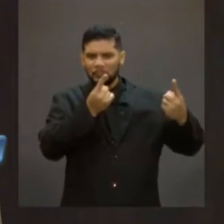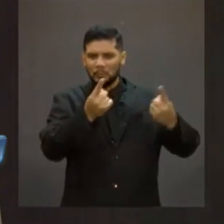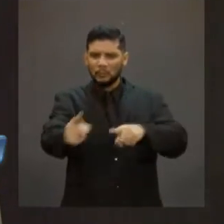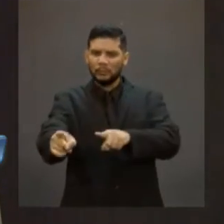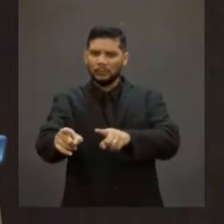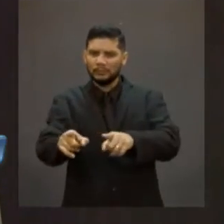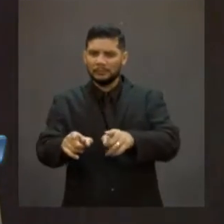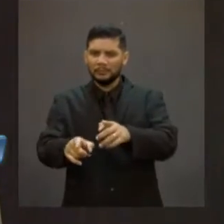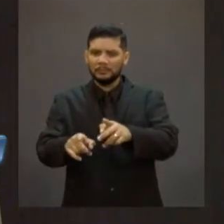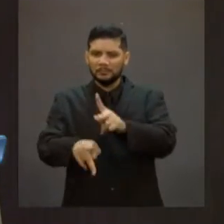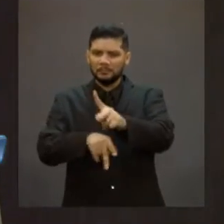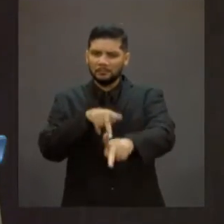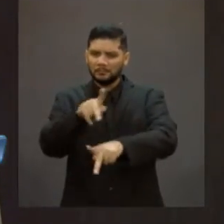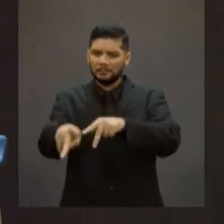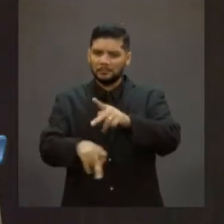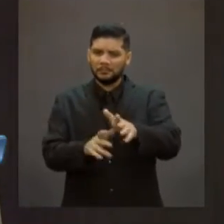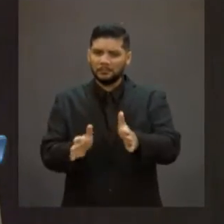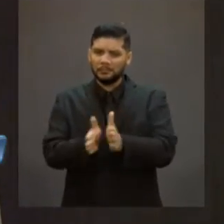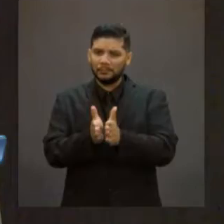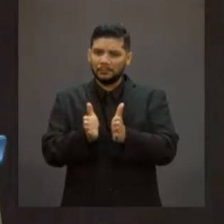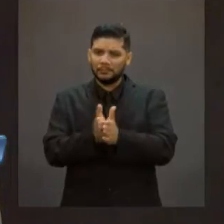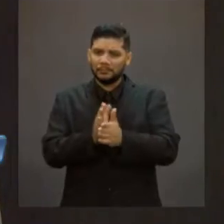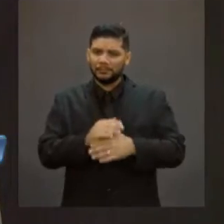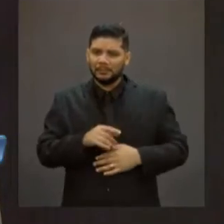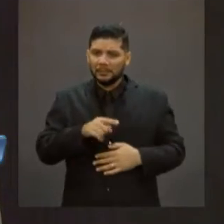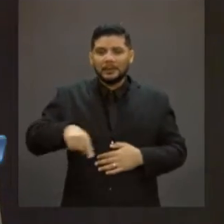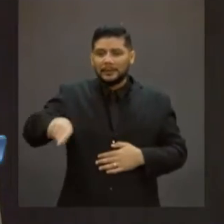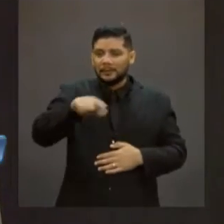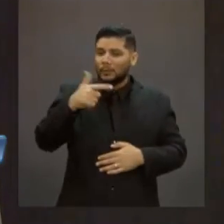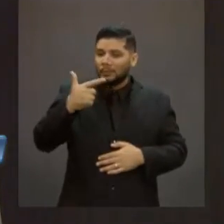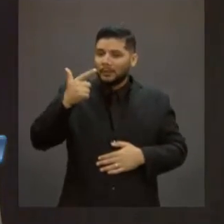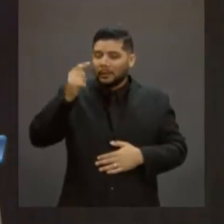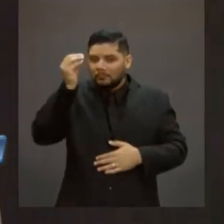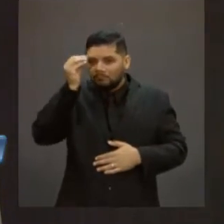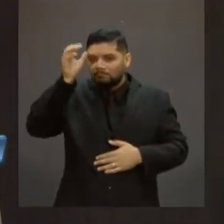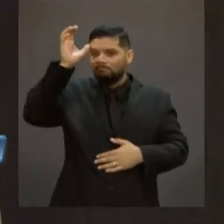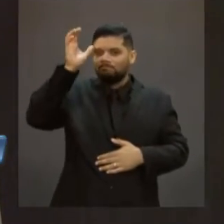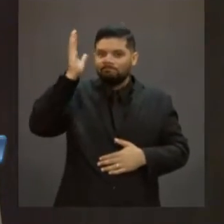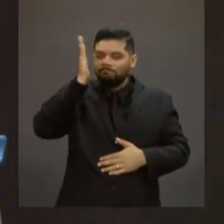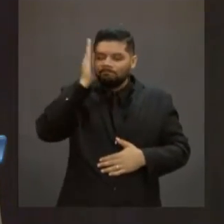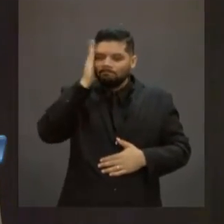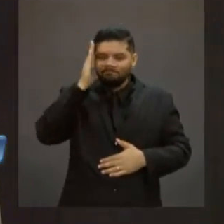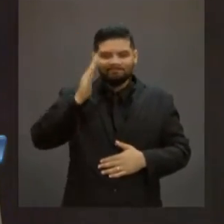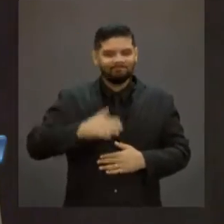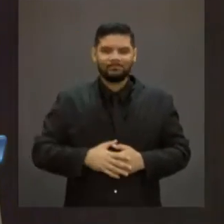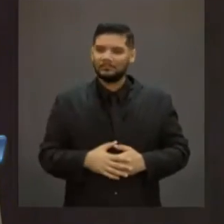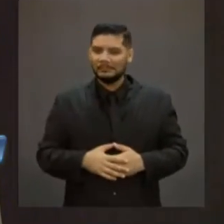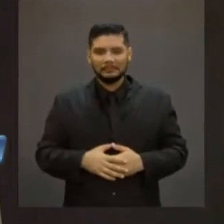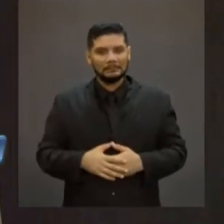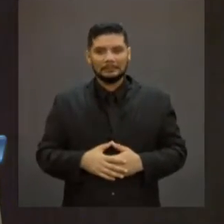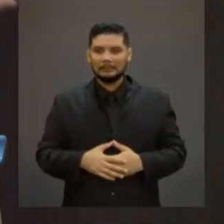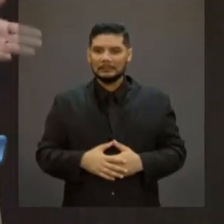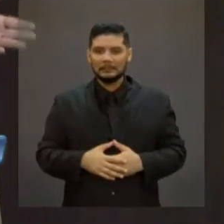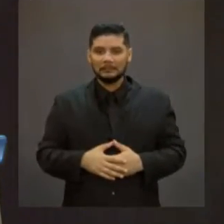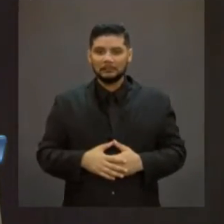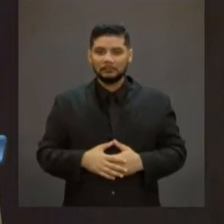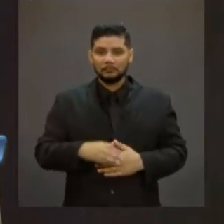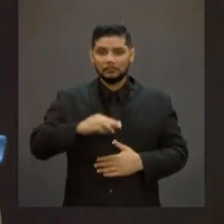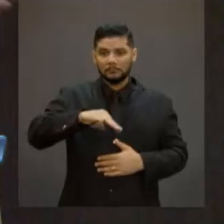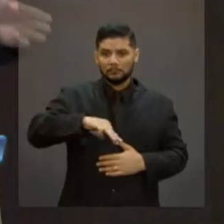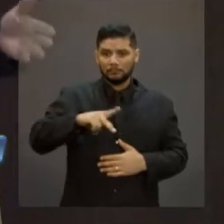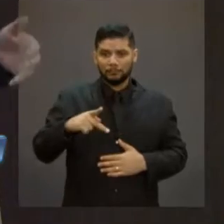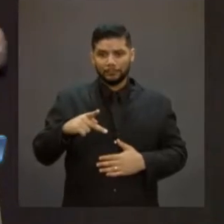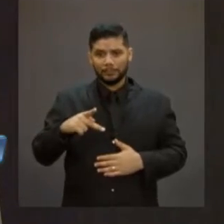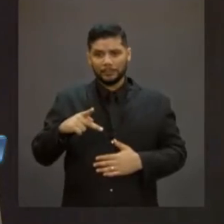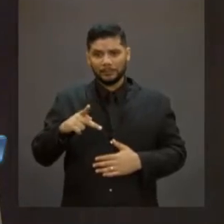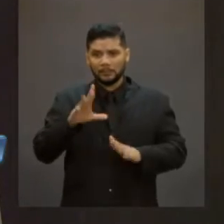pior, sem o conhecimento. Por isso nós estamos aqui. Primeiro, a MP pode ser emendada? Pode. Eu espero